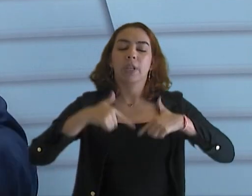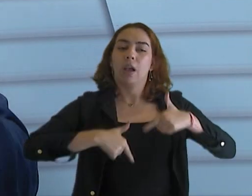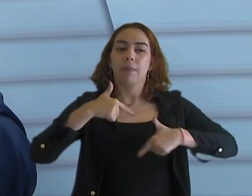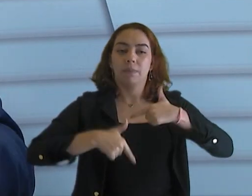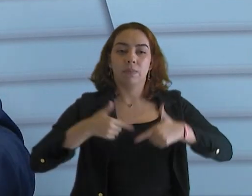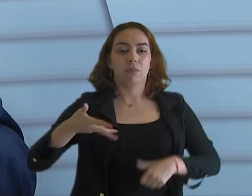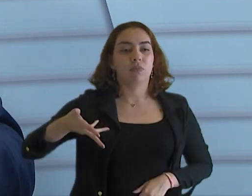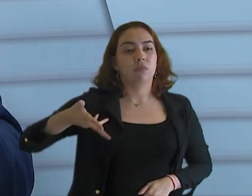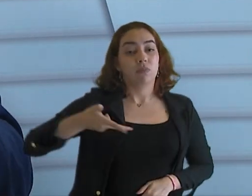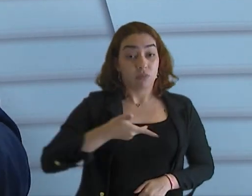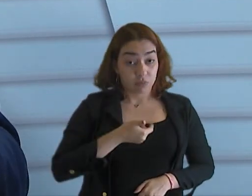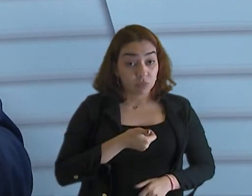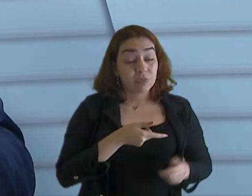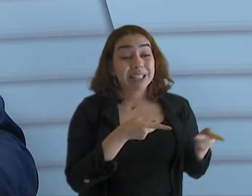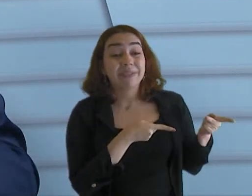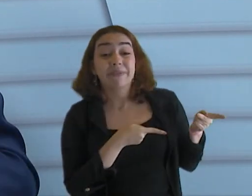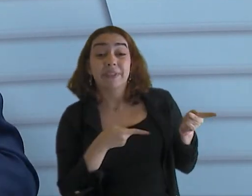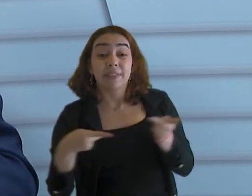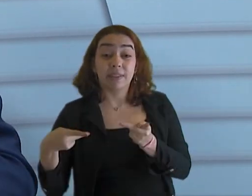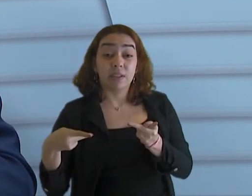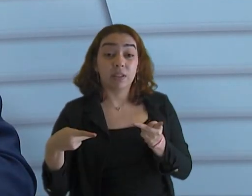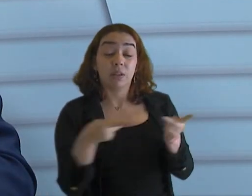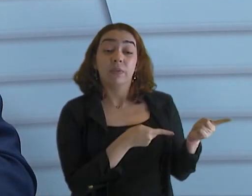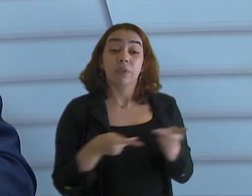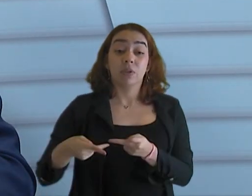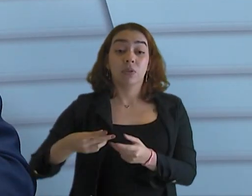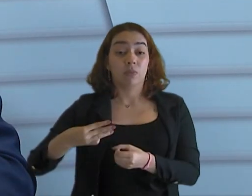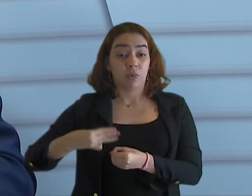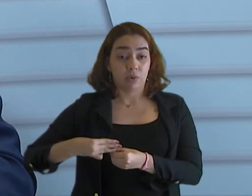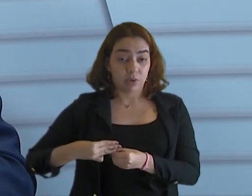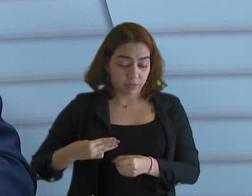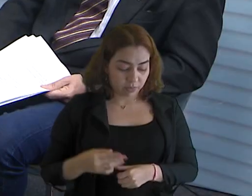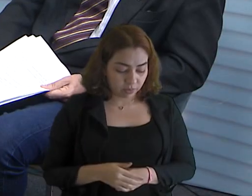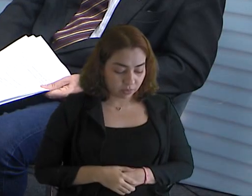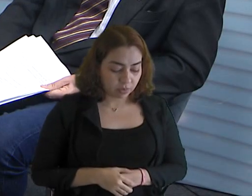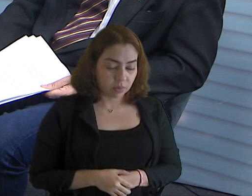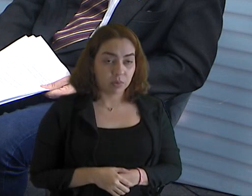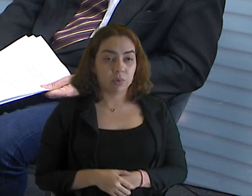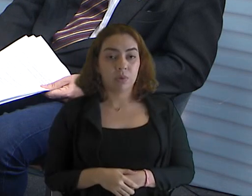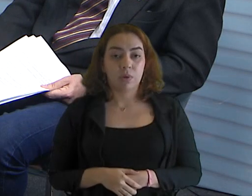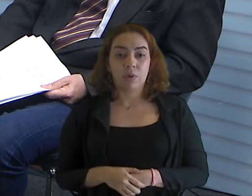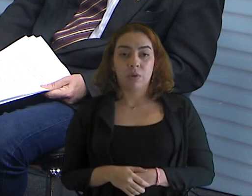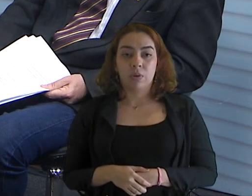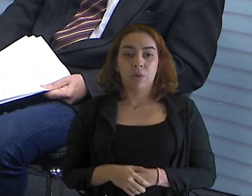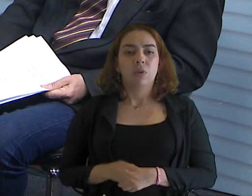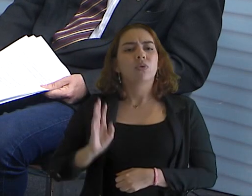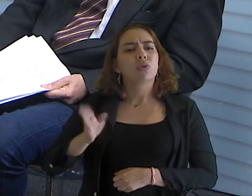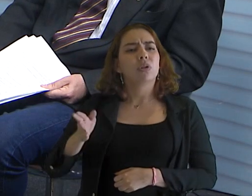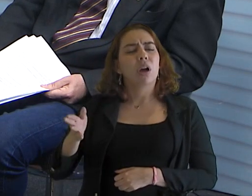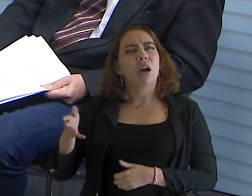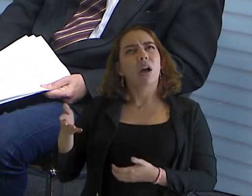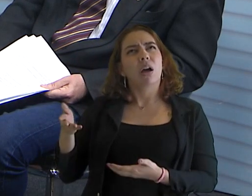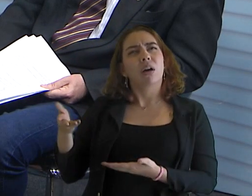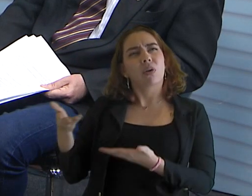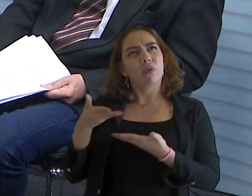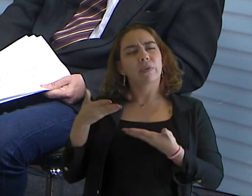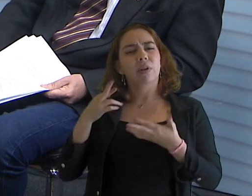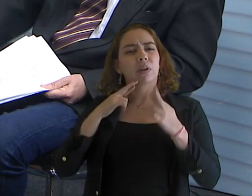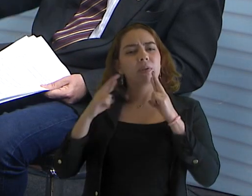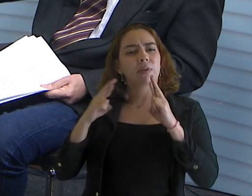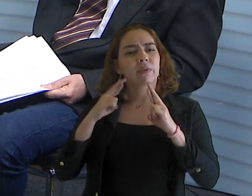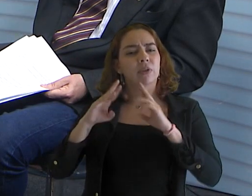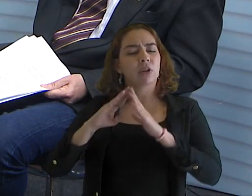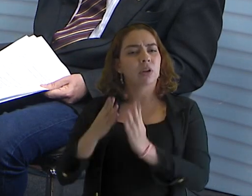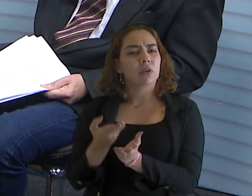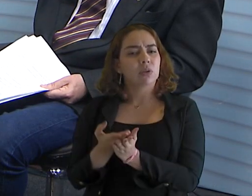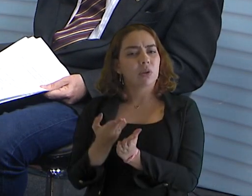procurando visitar os municípios, não só visitar... Eu já trouxe o funcionário lá, da escola de contas, que ampliou. Eu acho